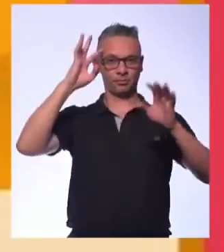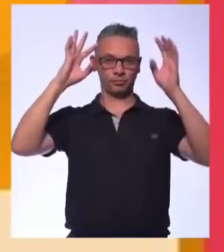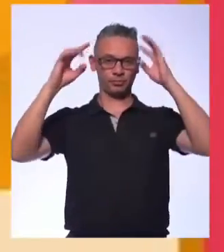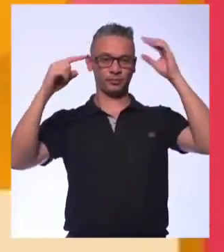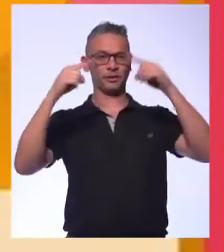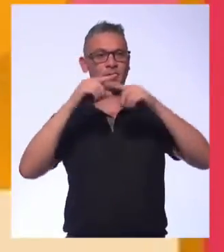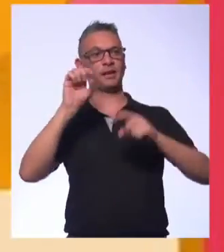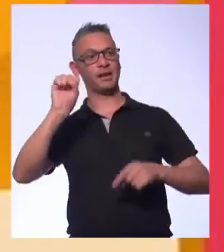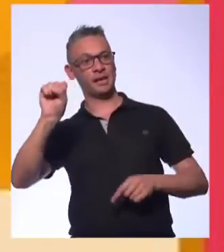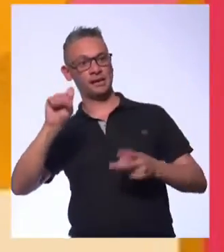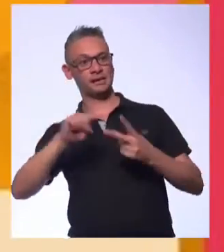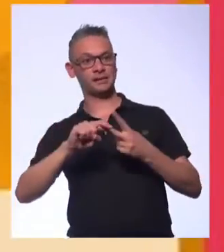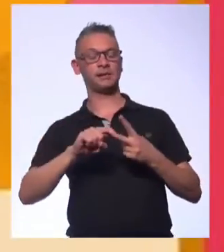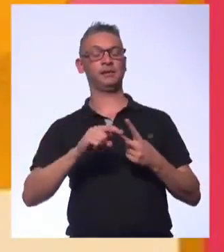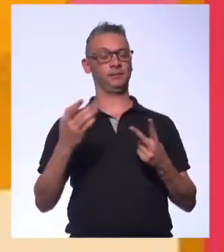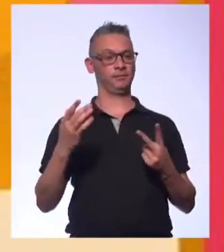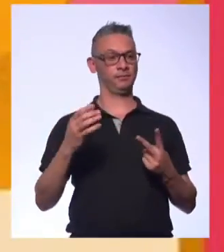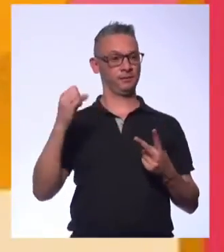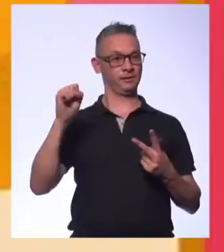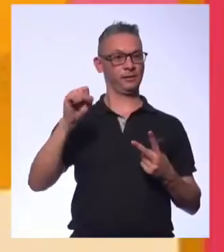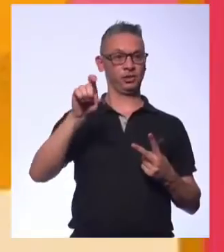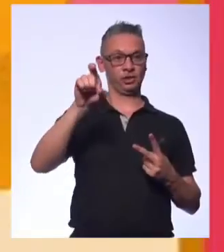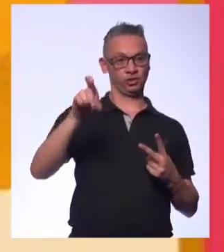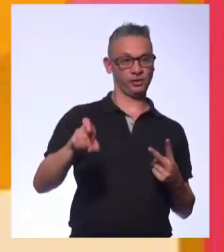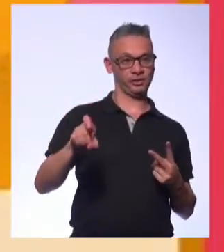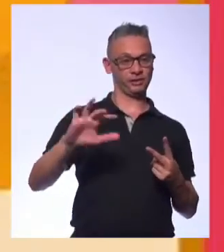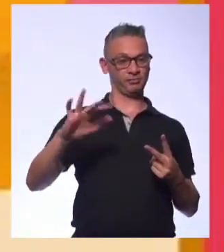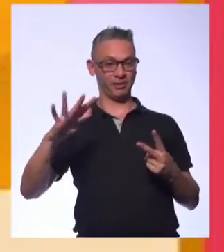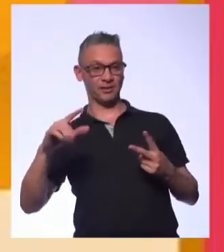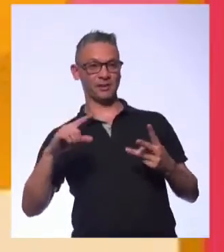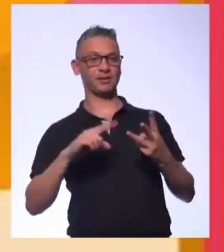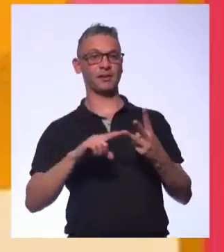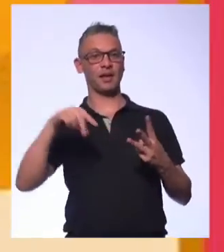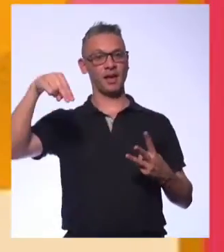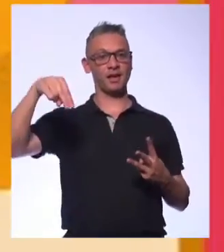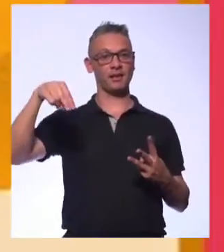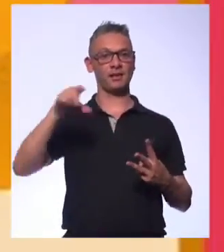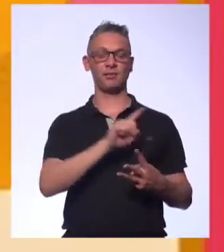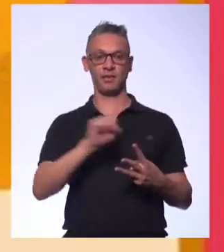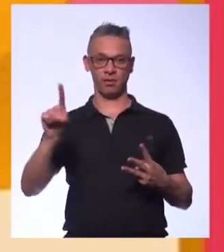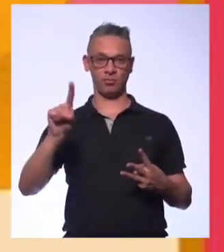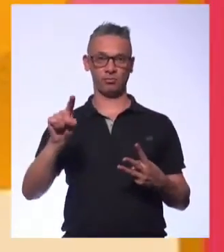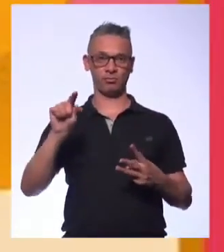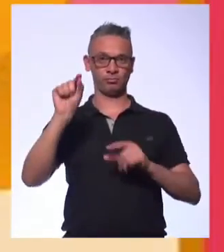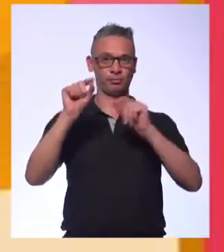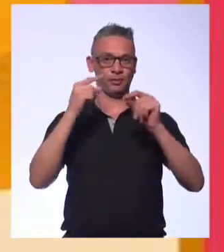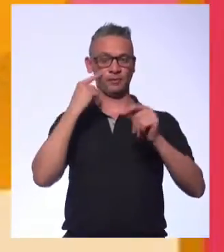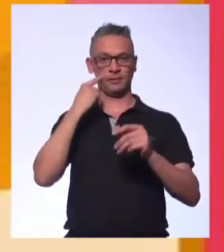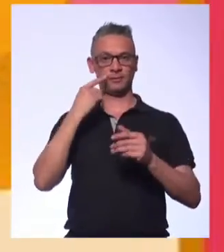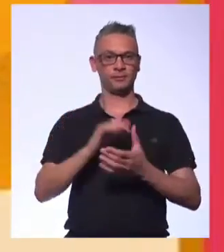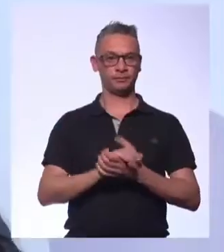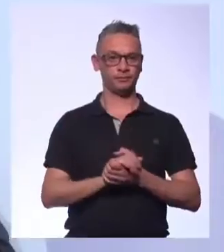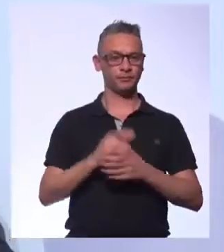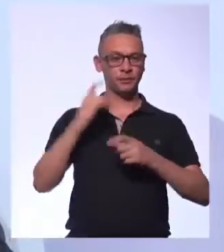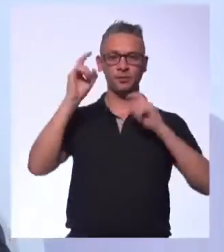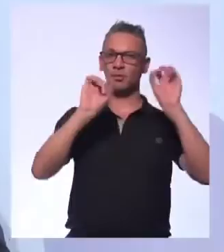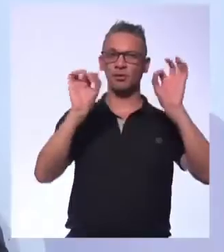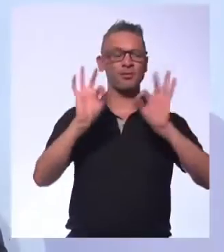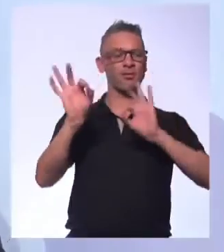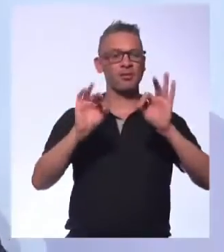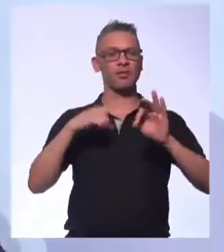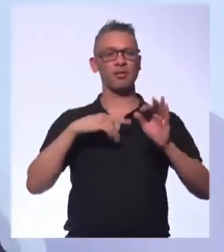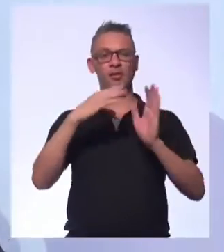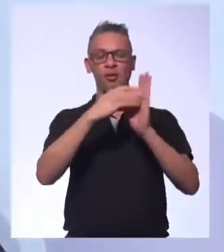um S para sempre, um X para às vezes e um N para não. Tudo bem? Não se preocupe em